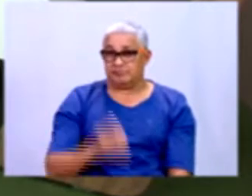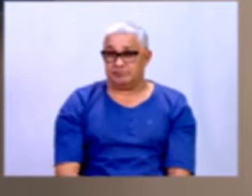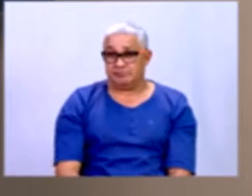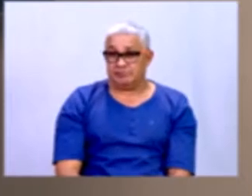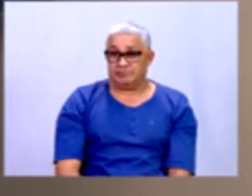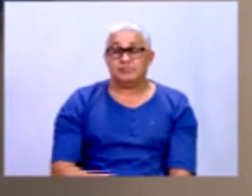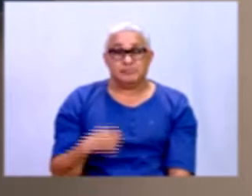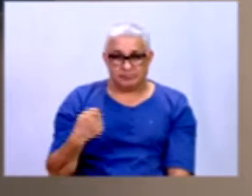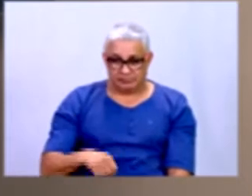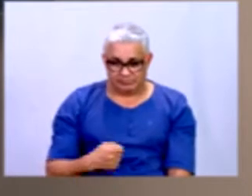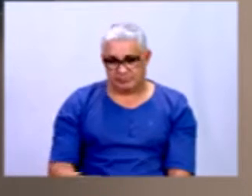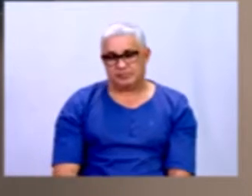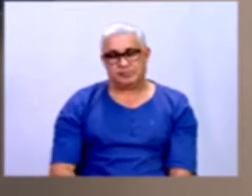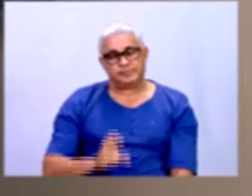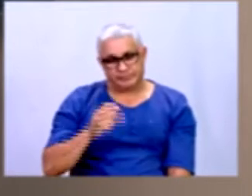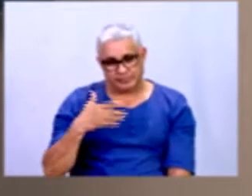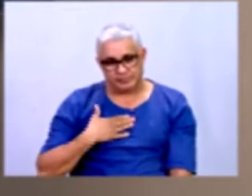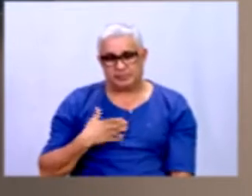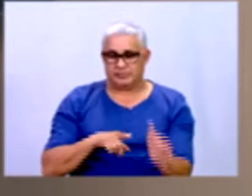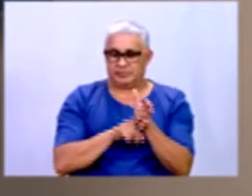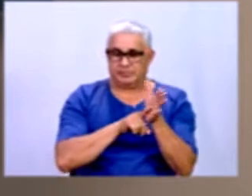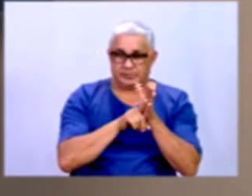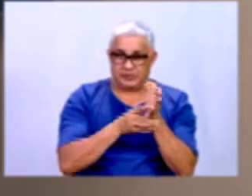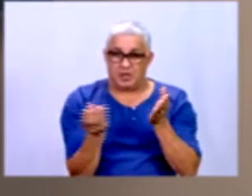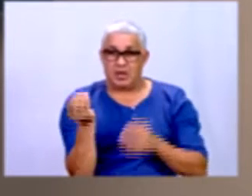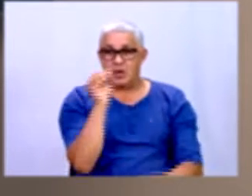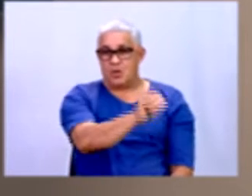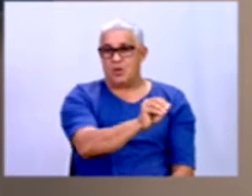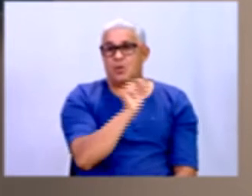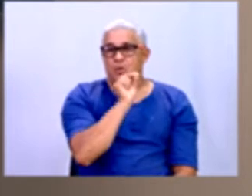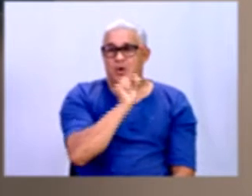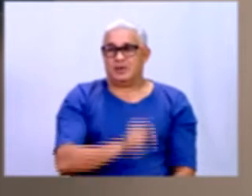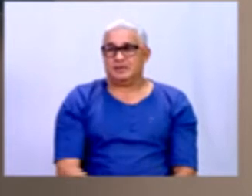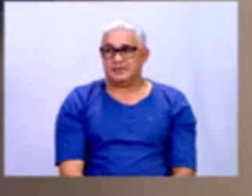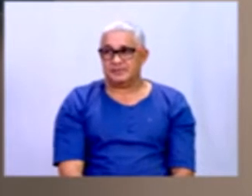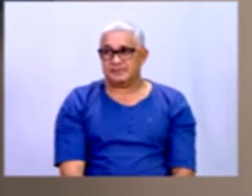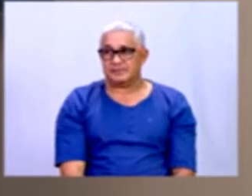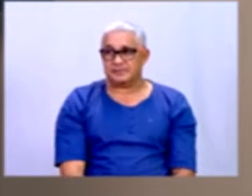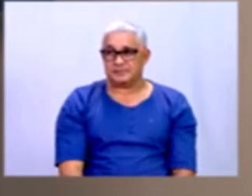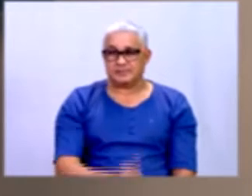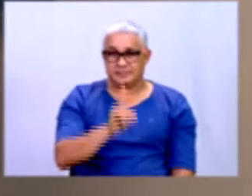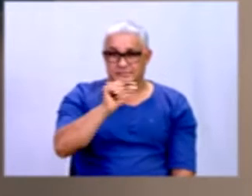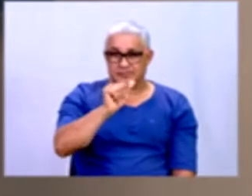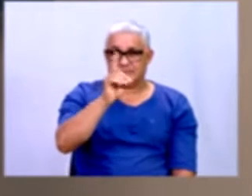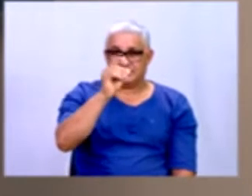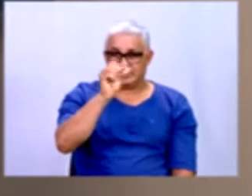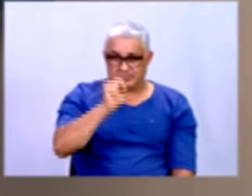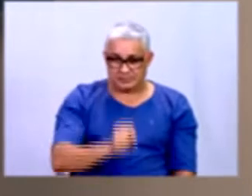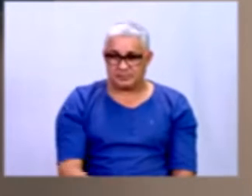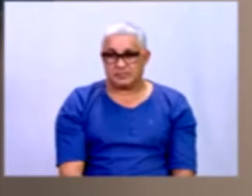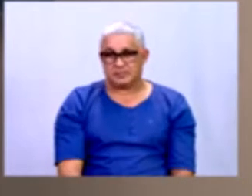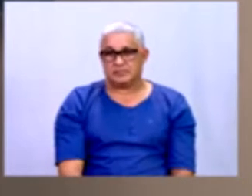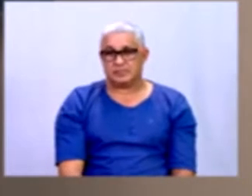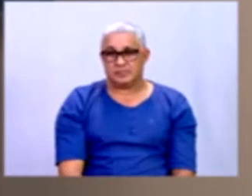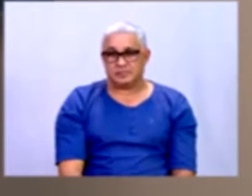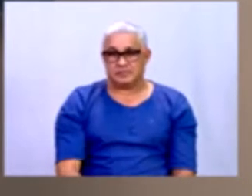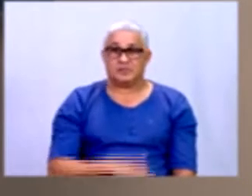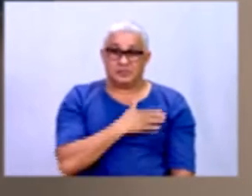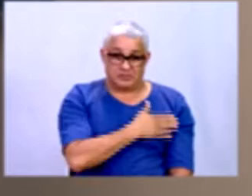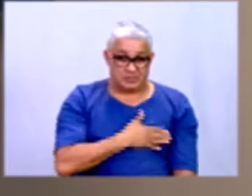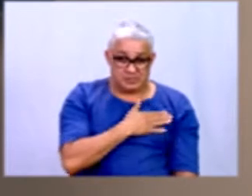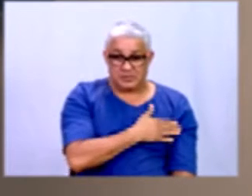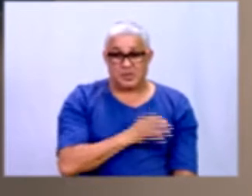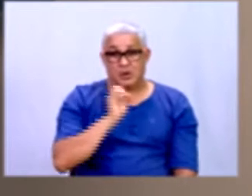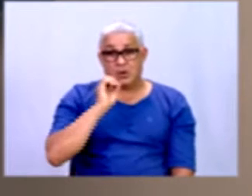Eu tenho que, logicamente, que na minha pesquisa, eu coloquei dados que ela vai indicar. A satisfação ou a